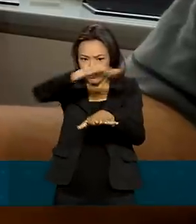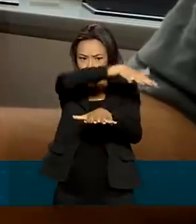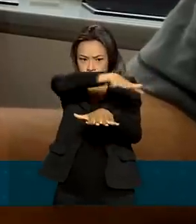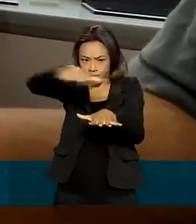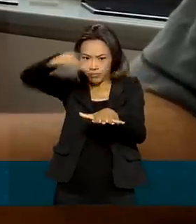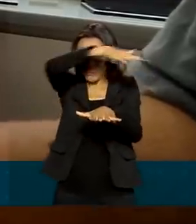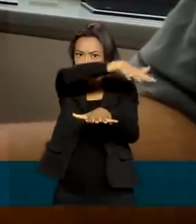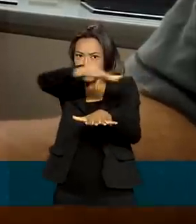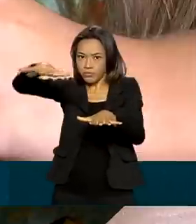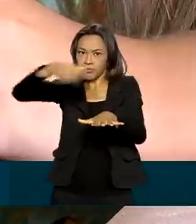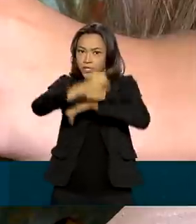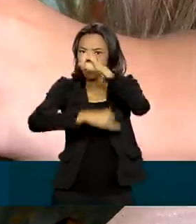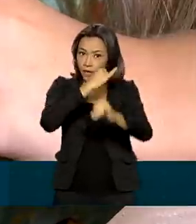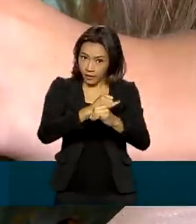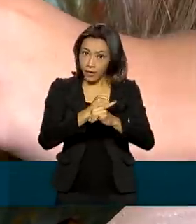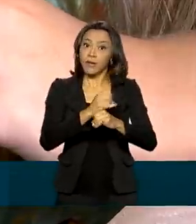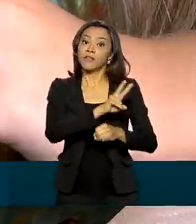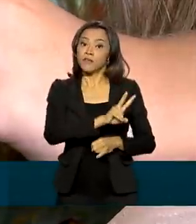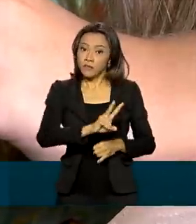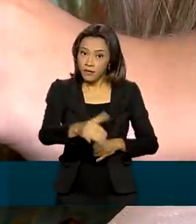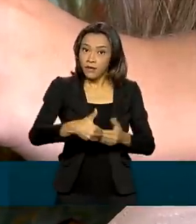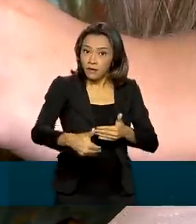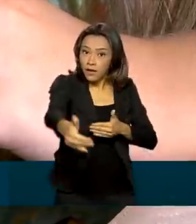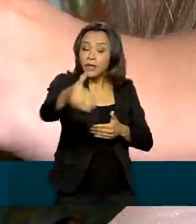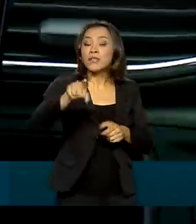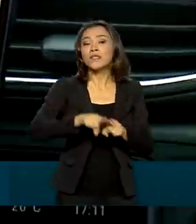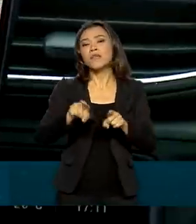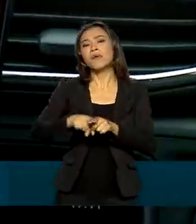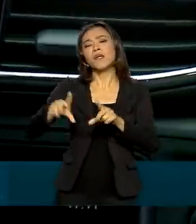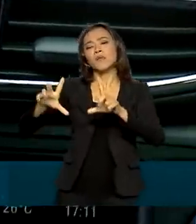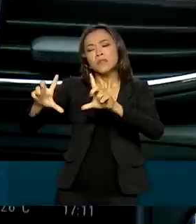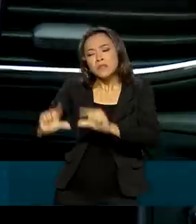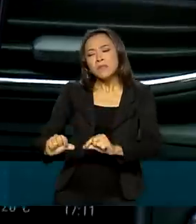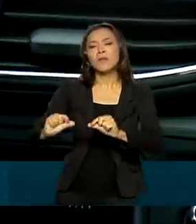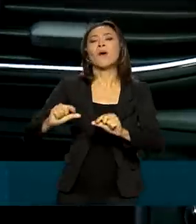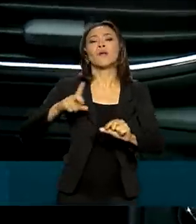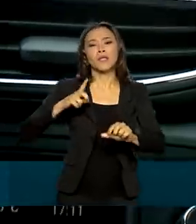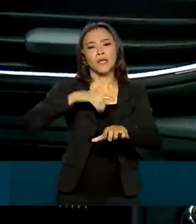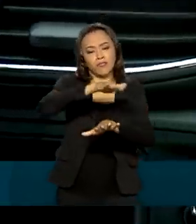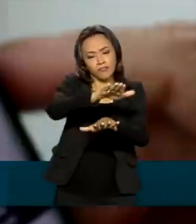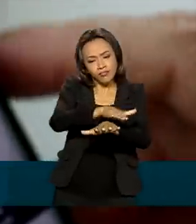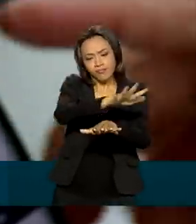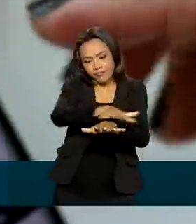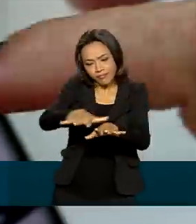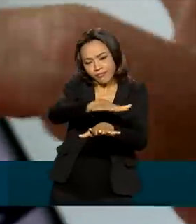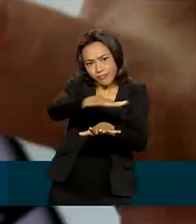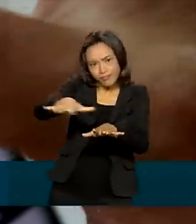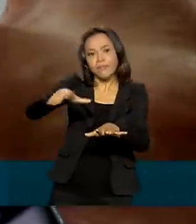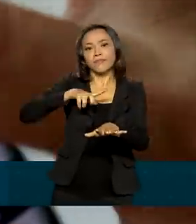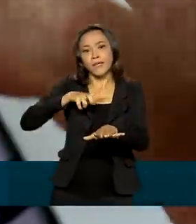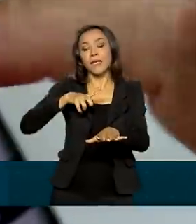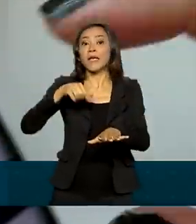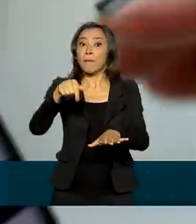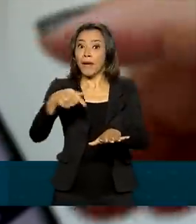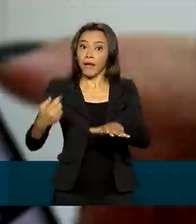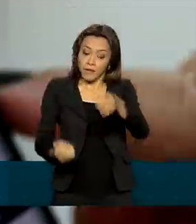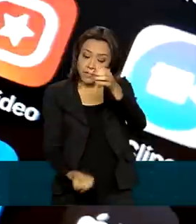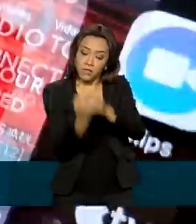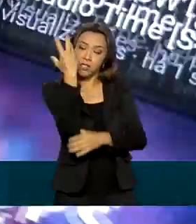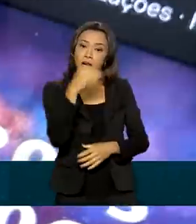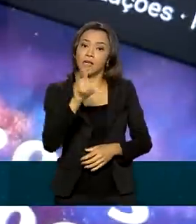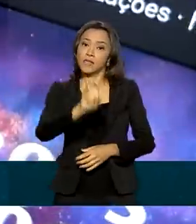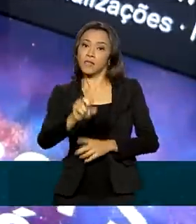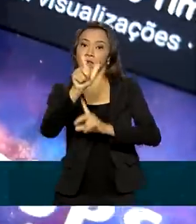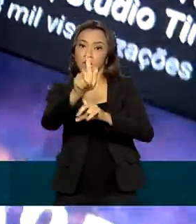altas e os pequenos provedores também estão participando nas frequências mais baixas. Olha, e além de instalar a tecnologia 5G, as empresas